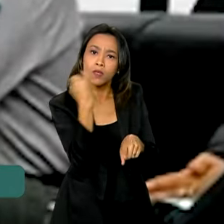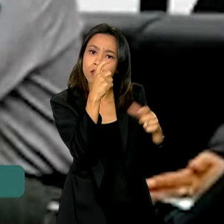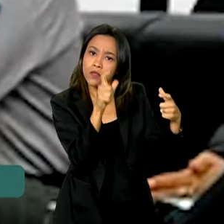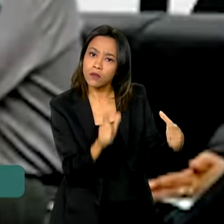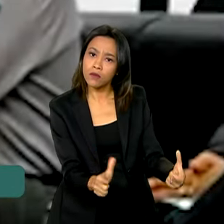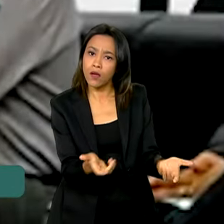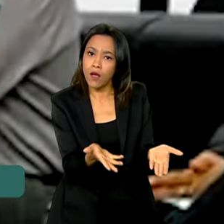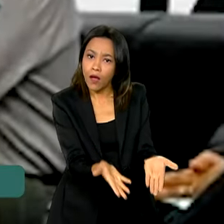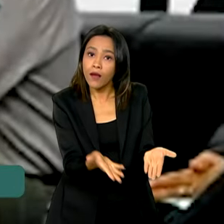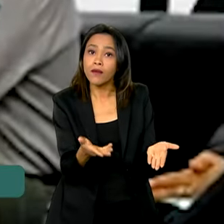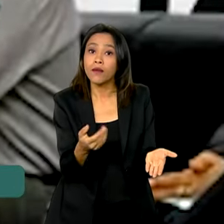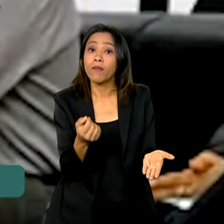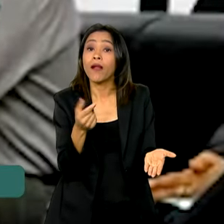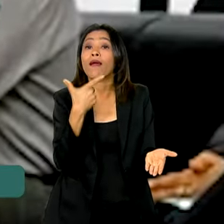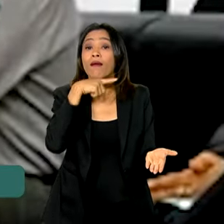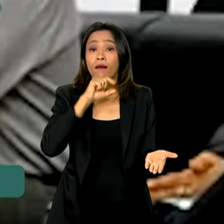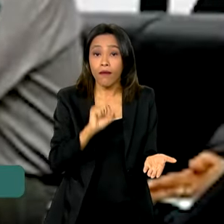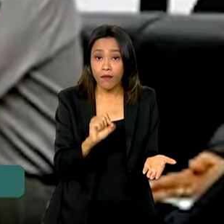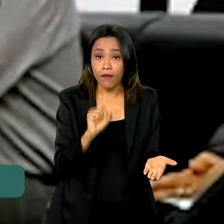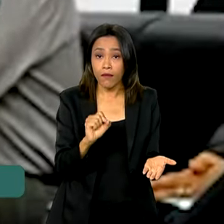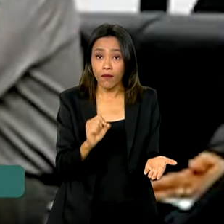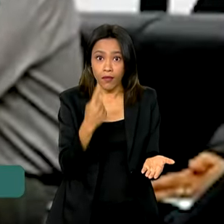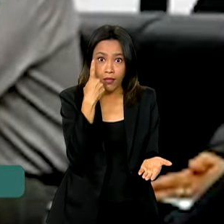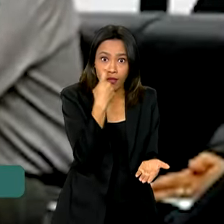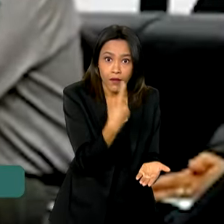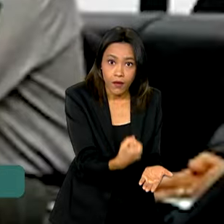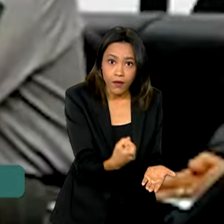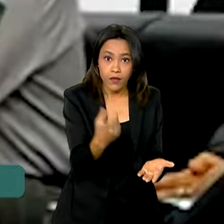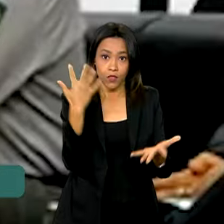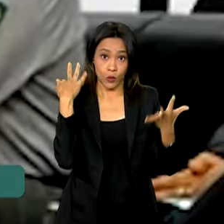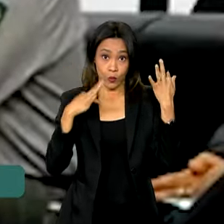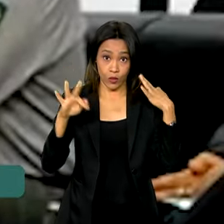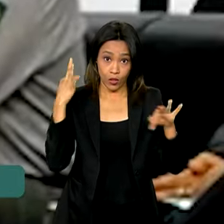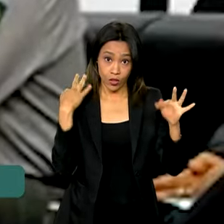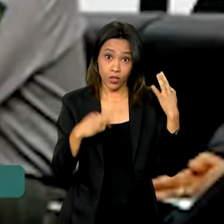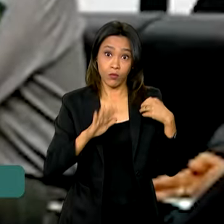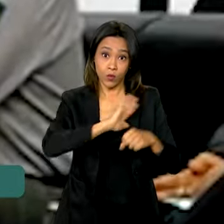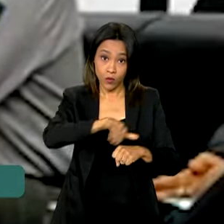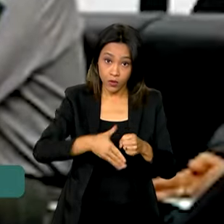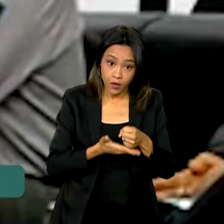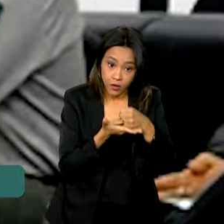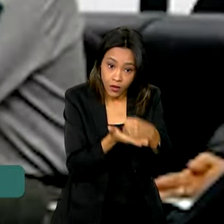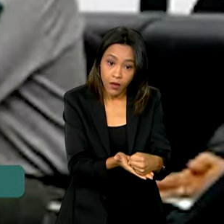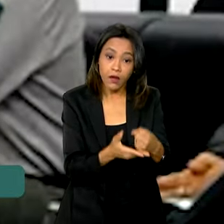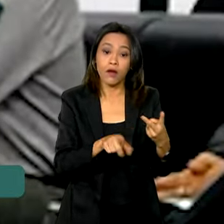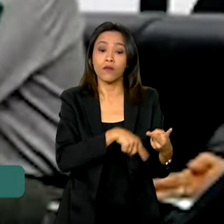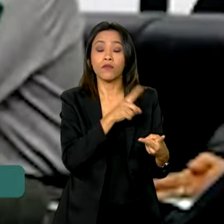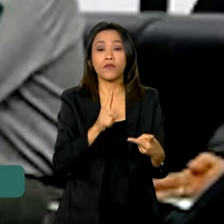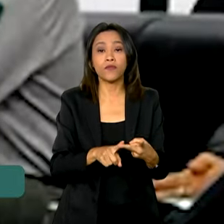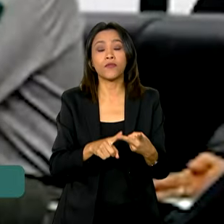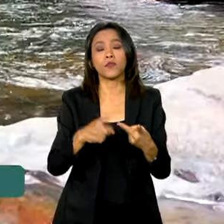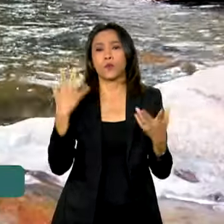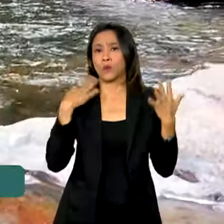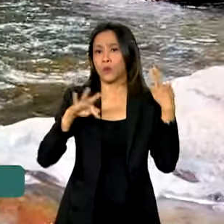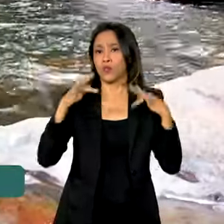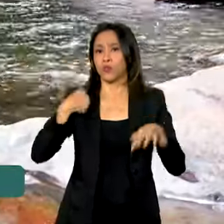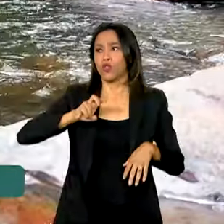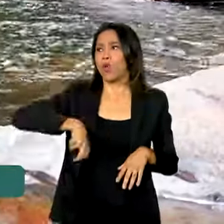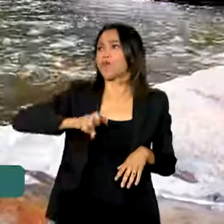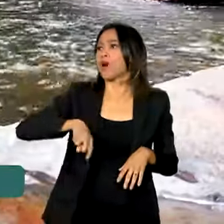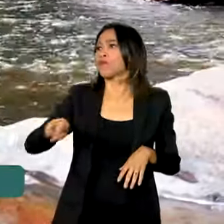Então, acho que para quem é interessado no turismo sustentável, para quem é interessado no turismo da natureza,